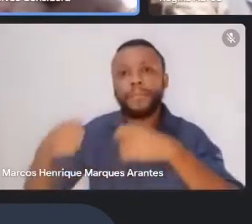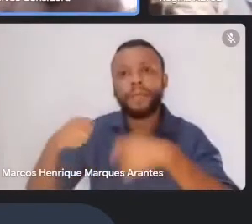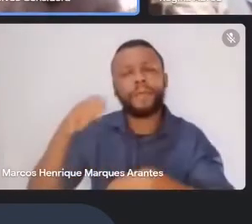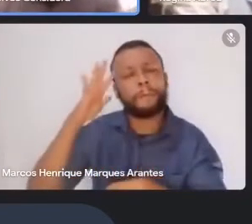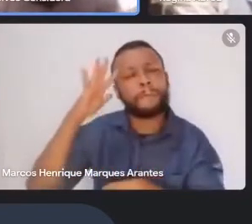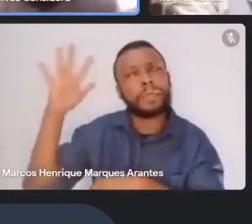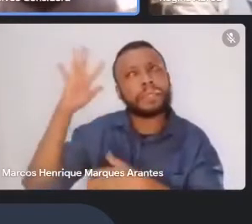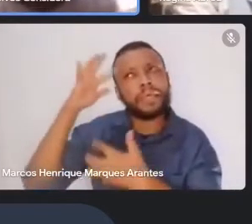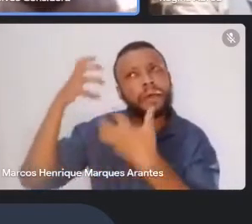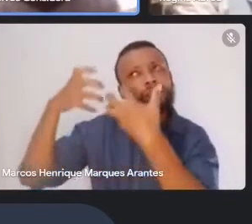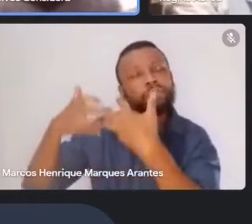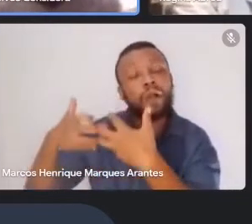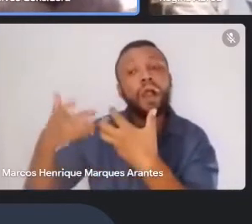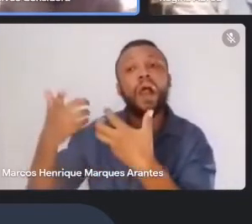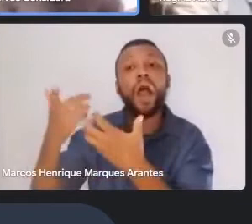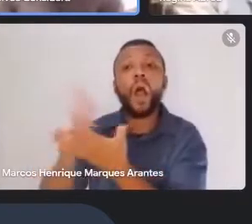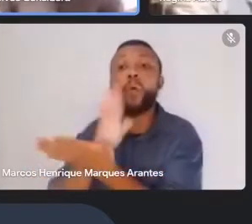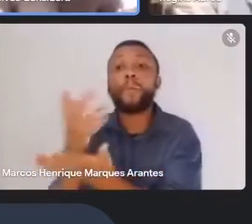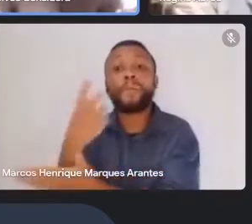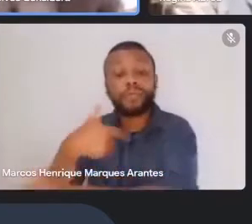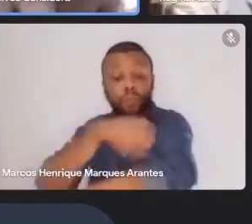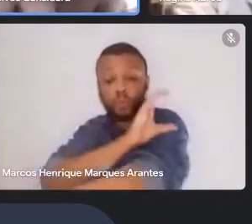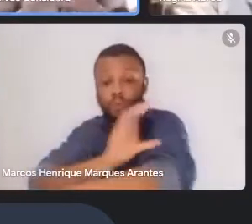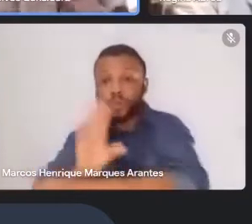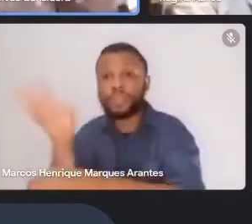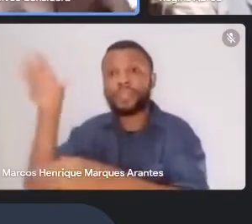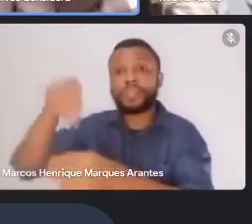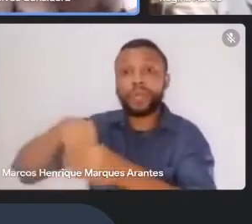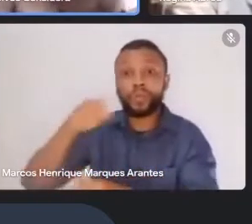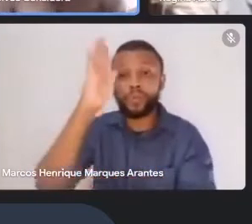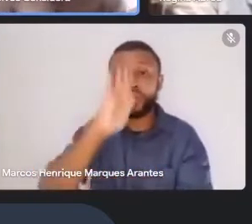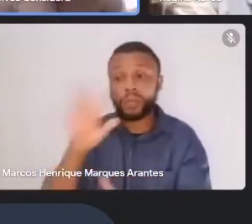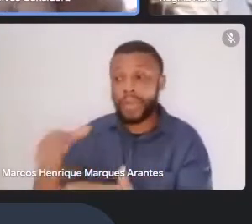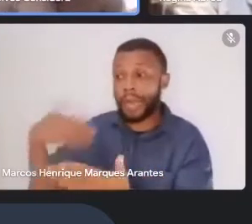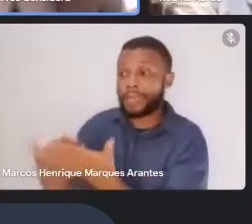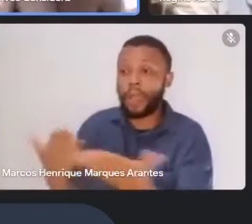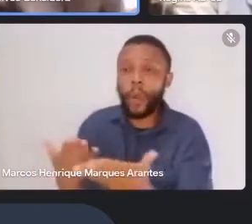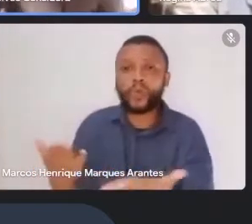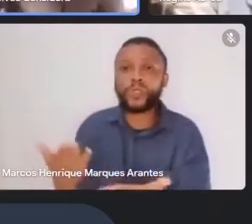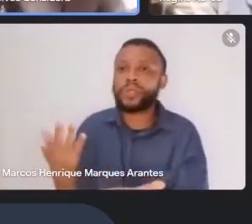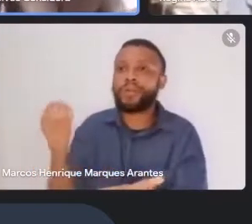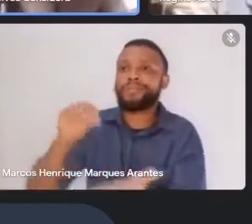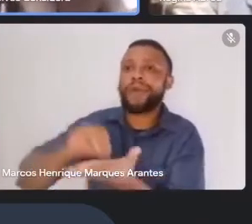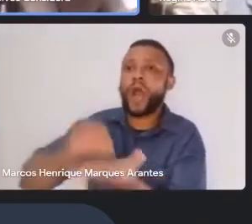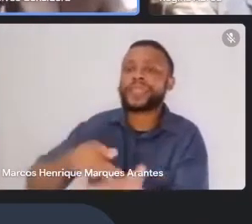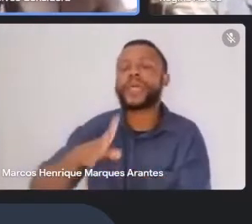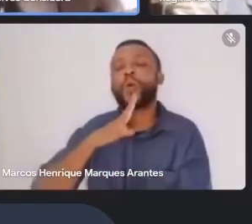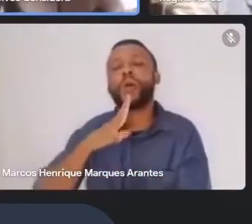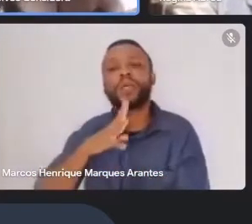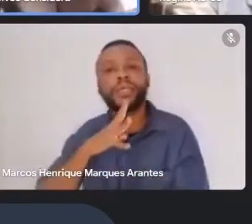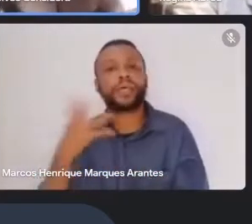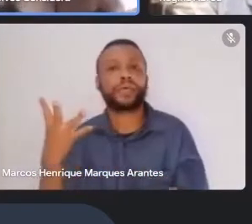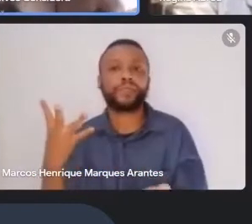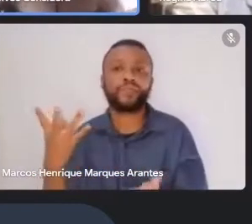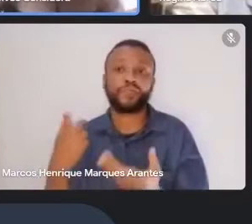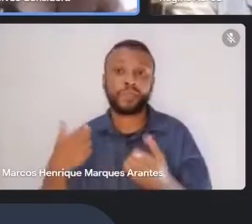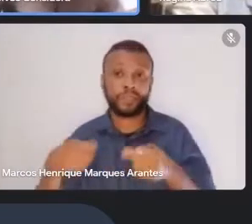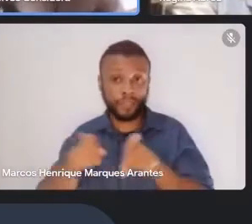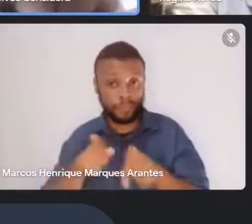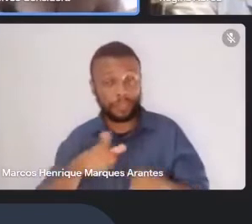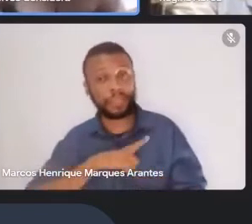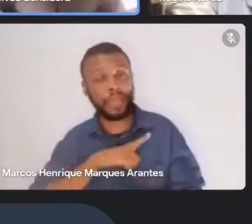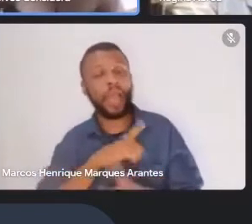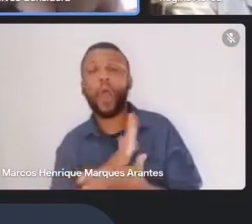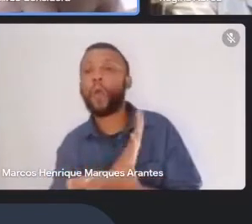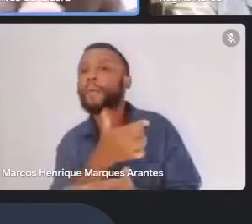conhece ou não reconhece. Não reconhece até hoje. Bacanérrimo essa ideia. Tem gente, inclusive, perguntando sobre isso. Como